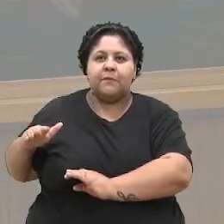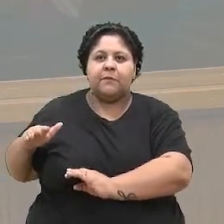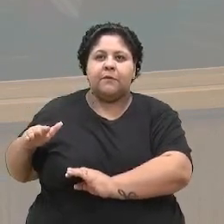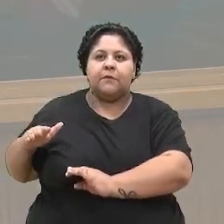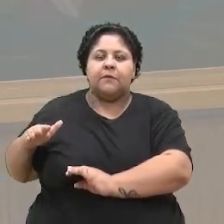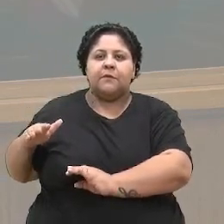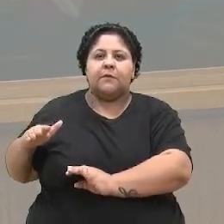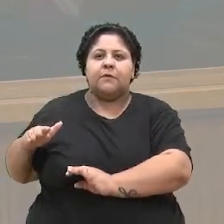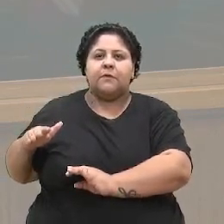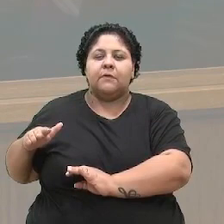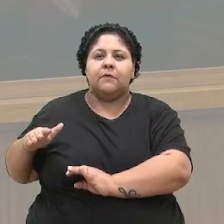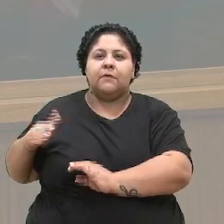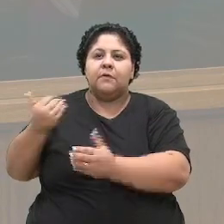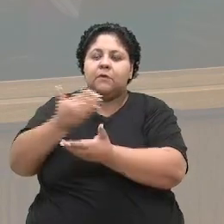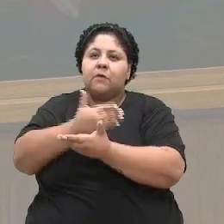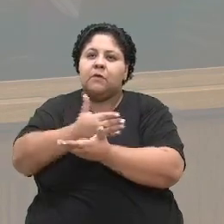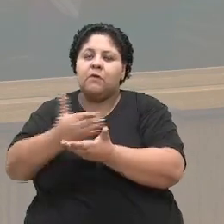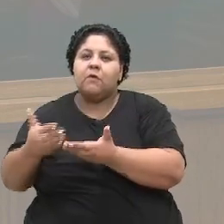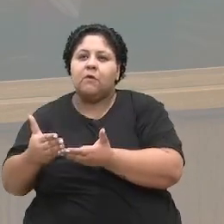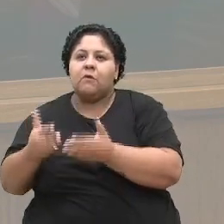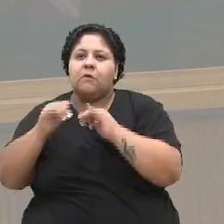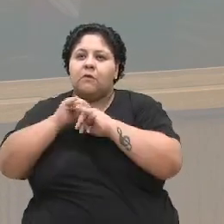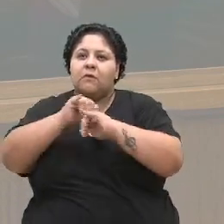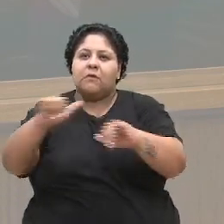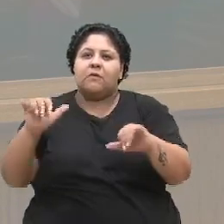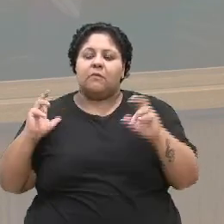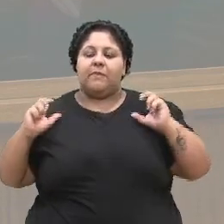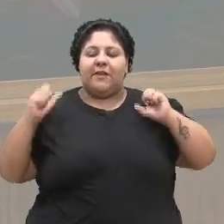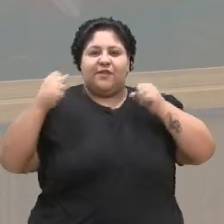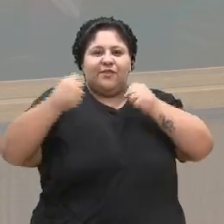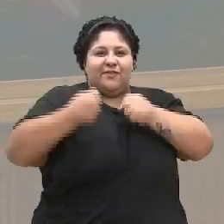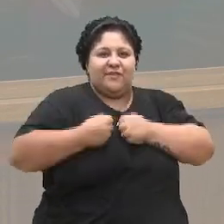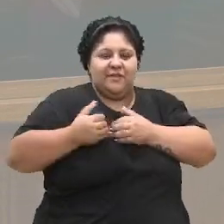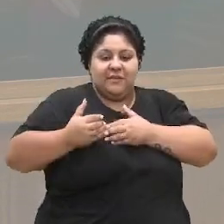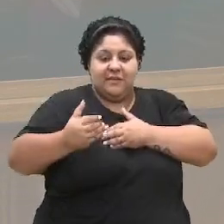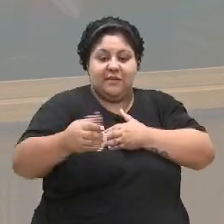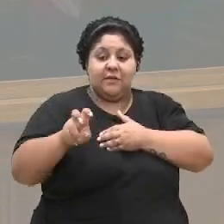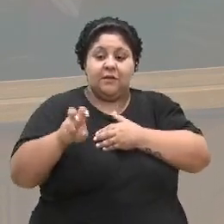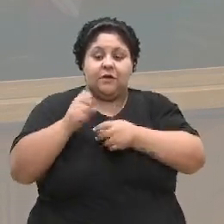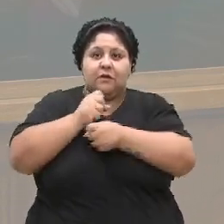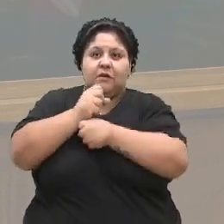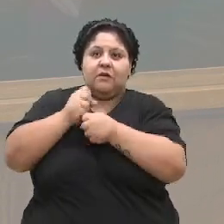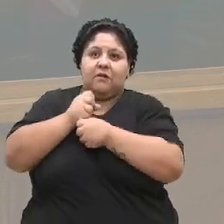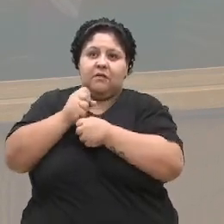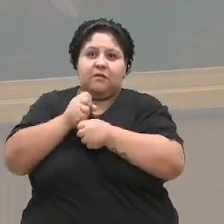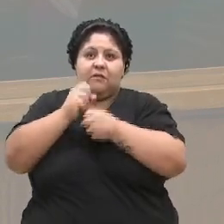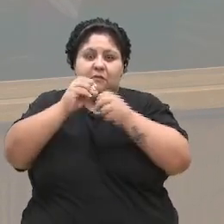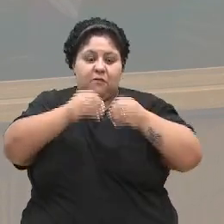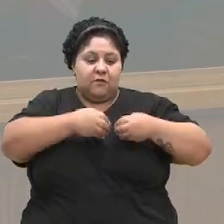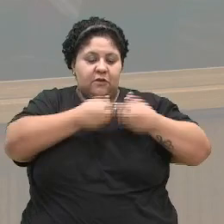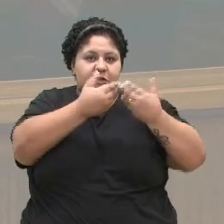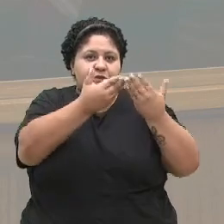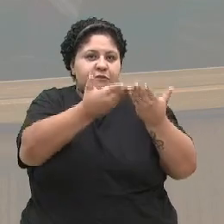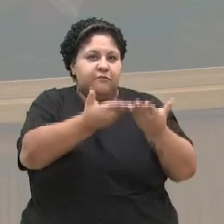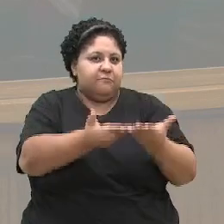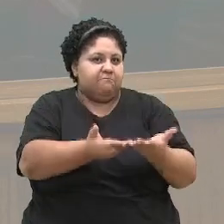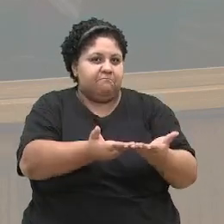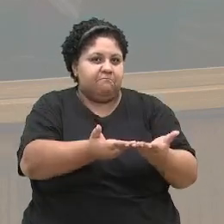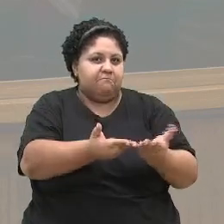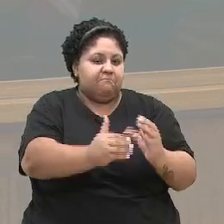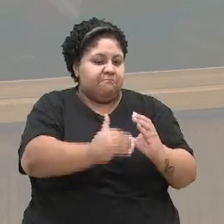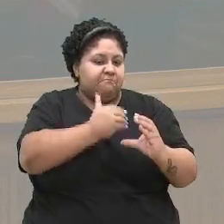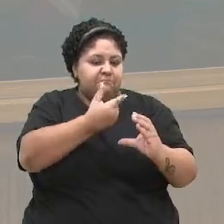campanha do agasalho, durante cinco anos, ele doou, doou, né, sem recompensa